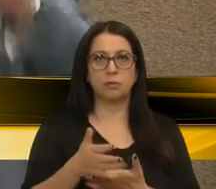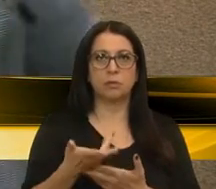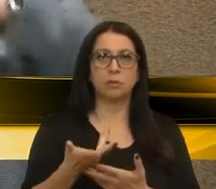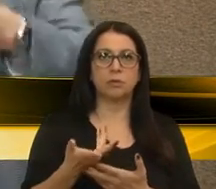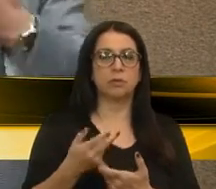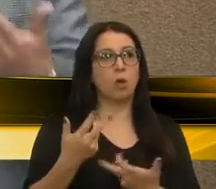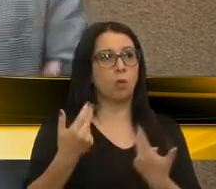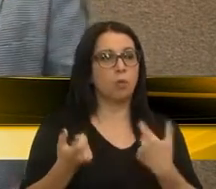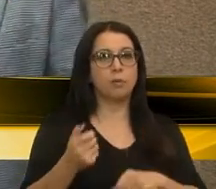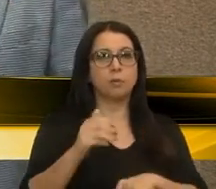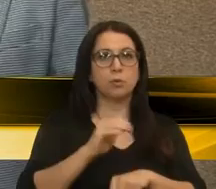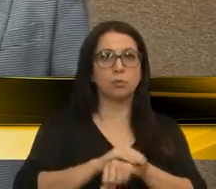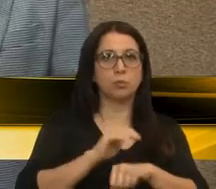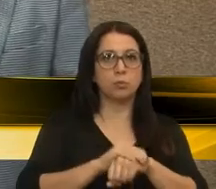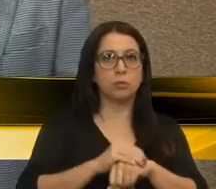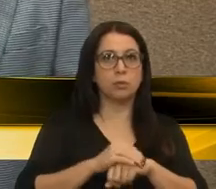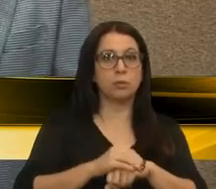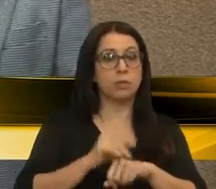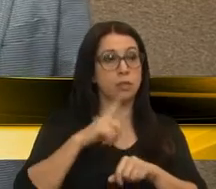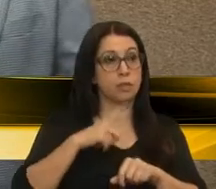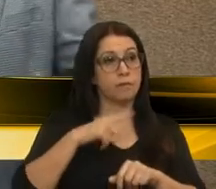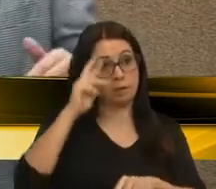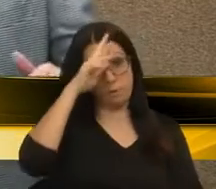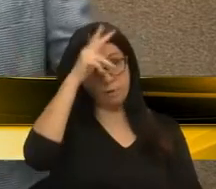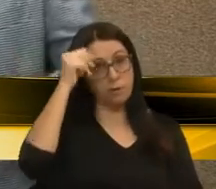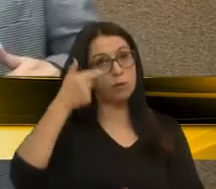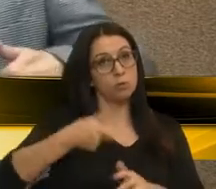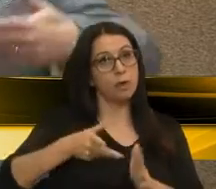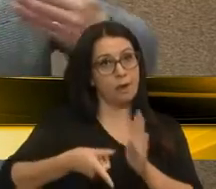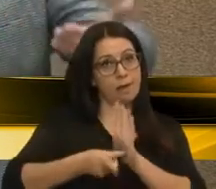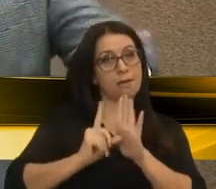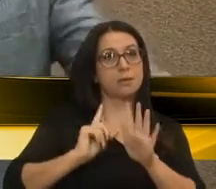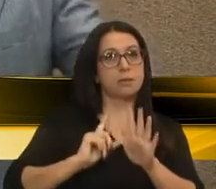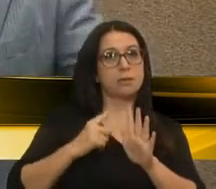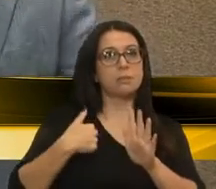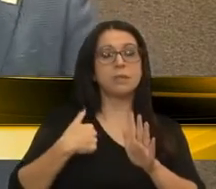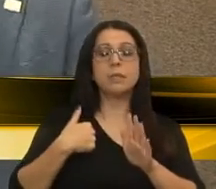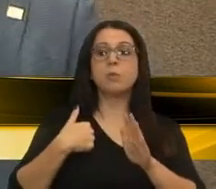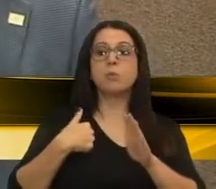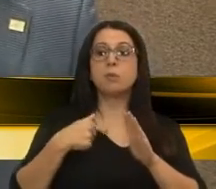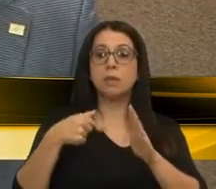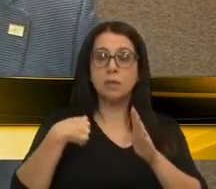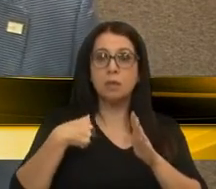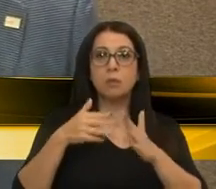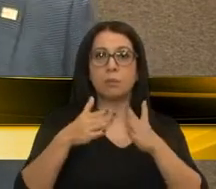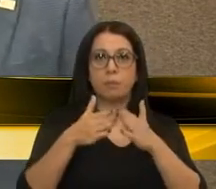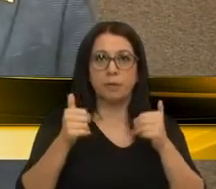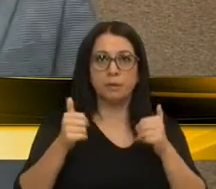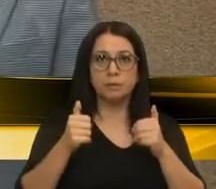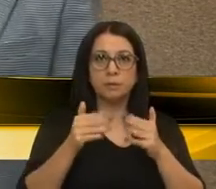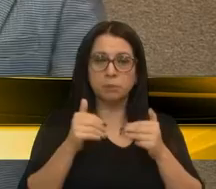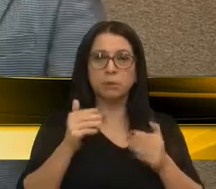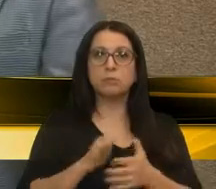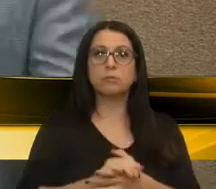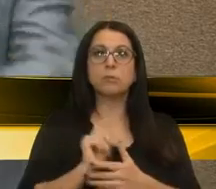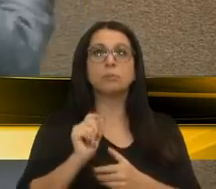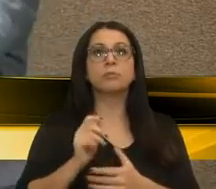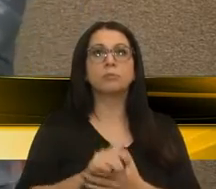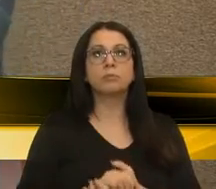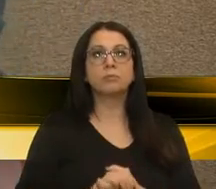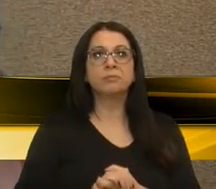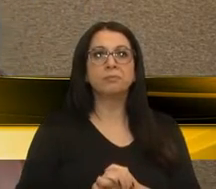de quem esteve ali do outro lado. Mas, então, o que eu peço? Eu peço, então, que